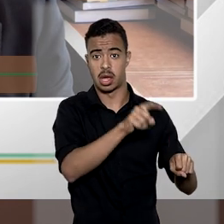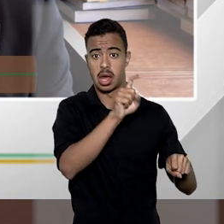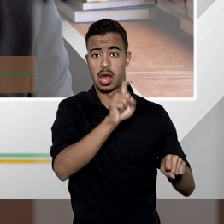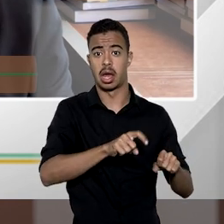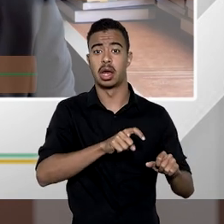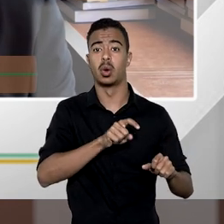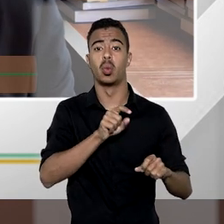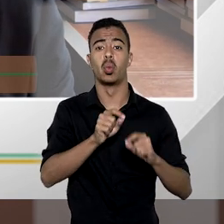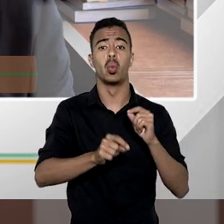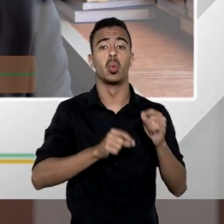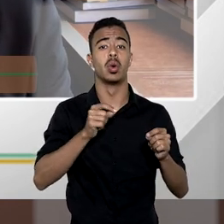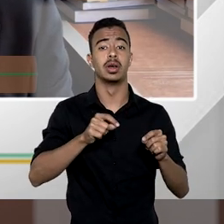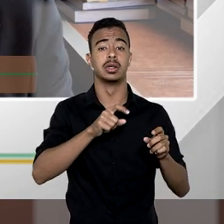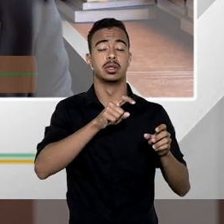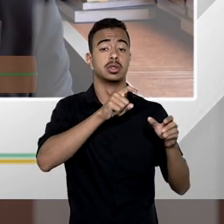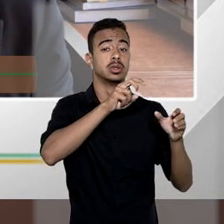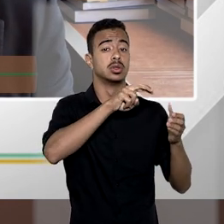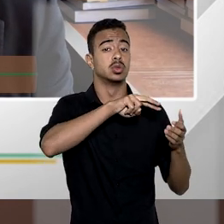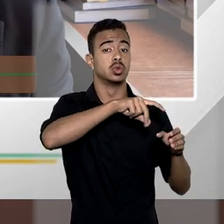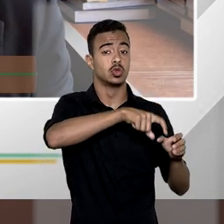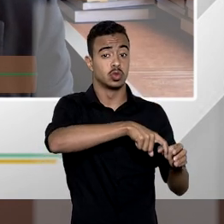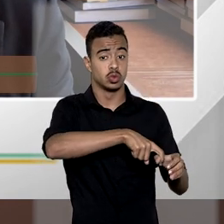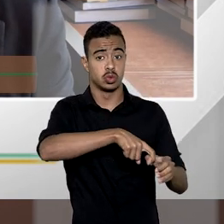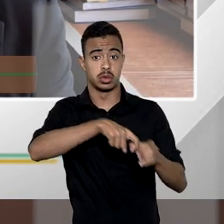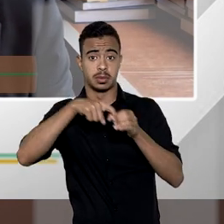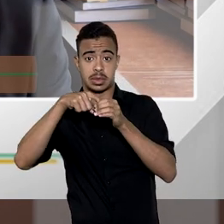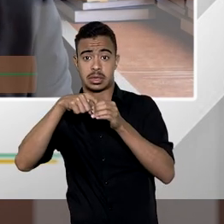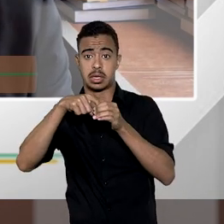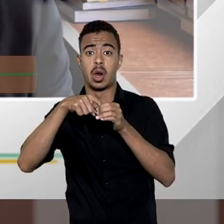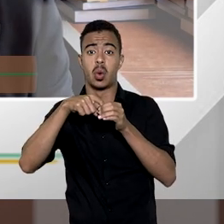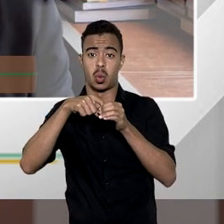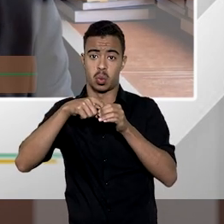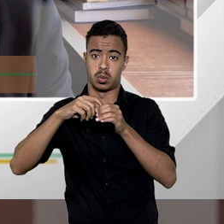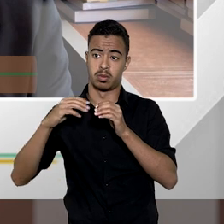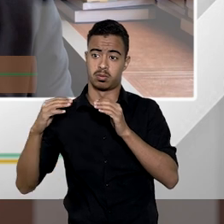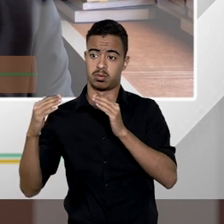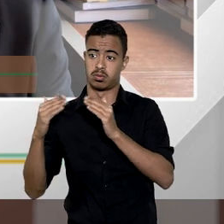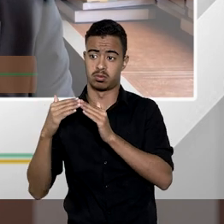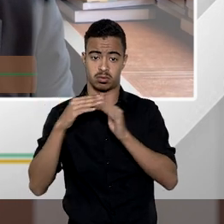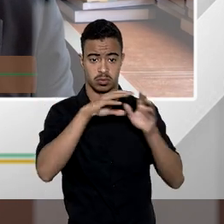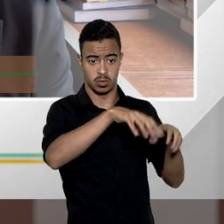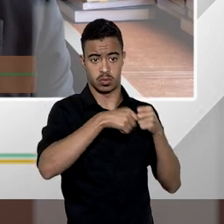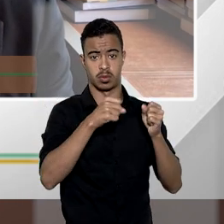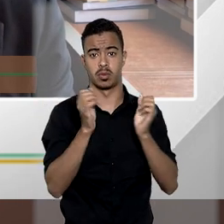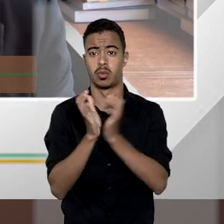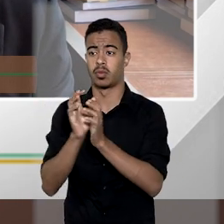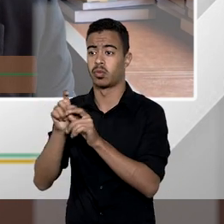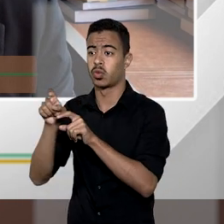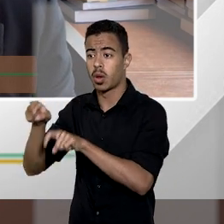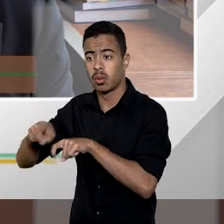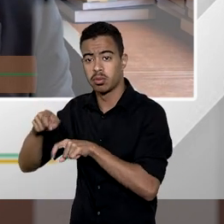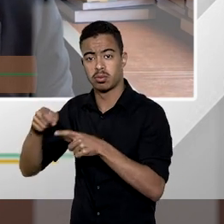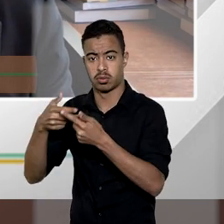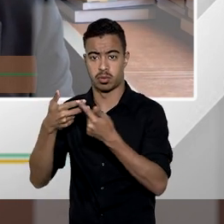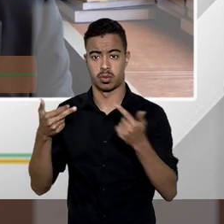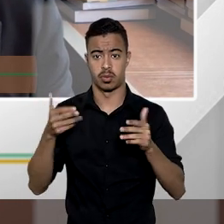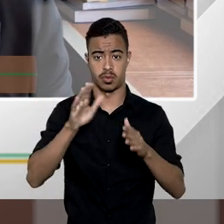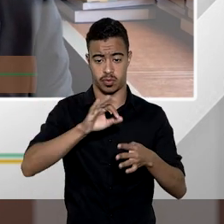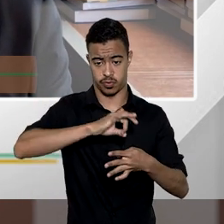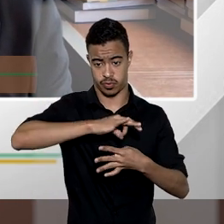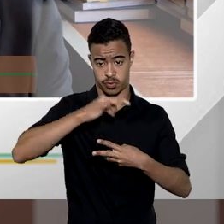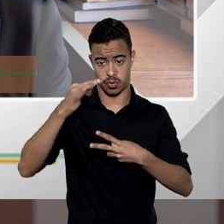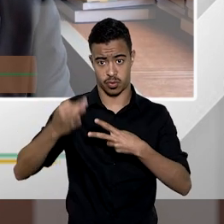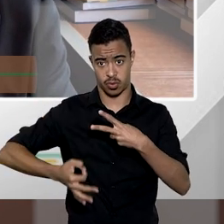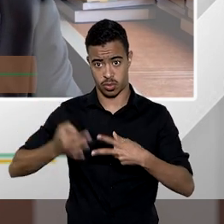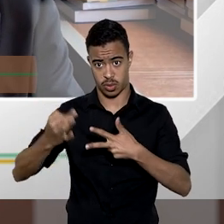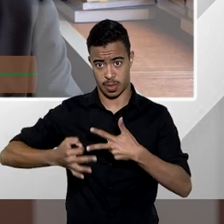é causa de suspensão do processo expropriatório para fins de reforma agrária por conseguinte o poder judiciário trata